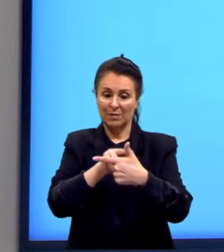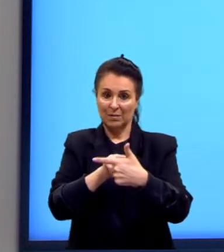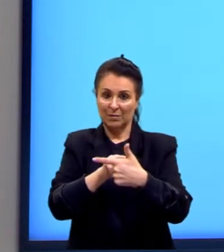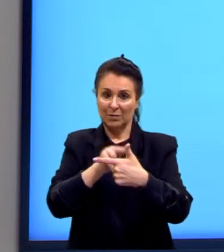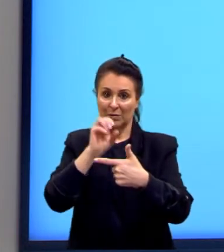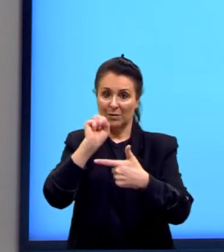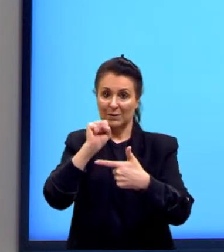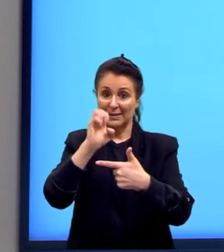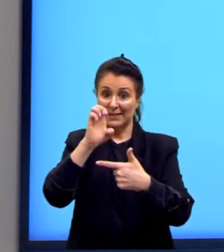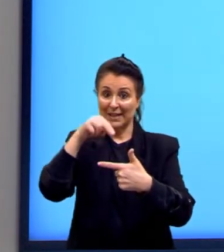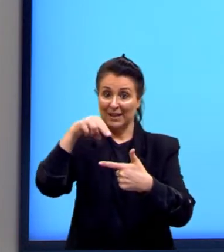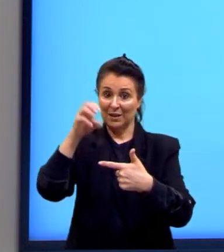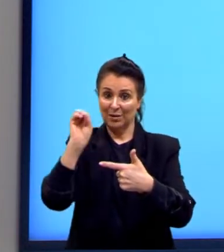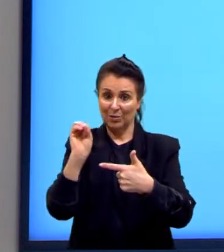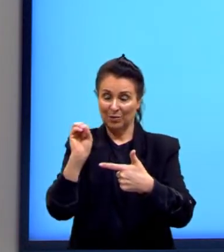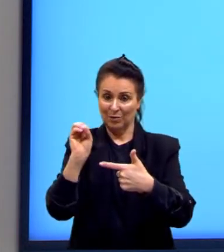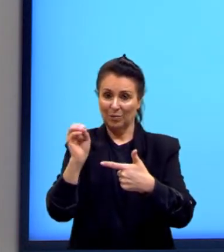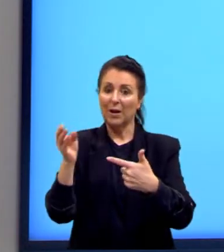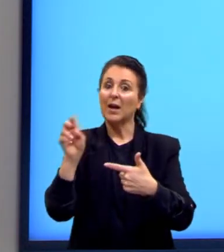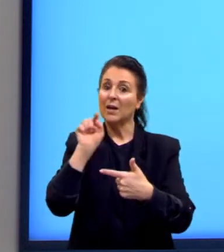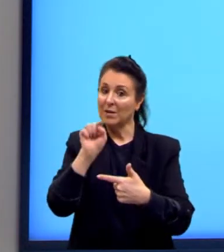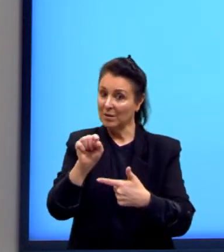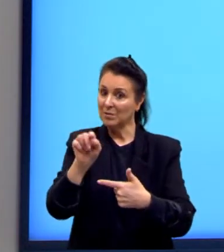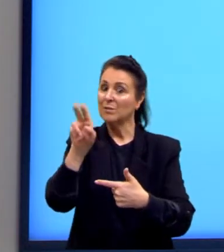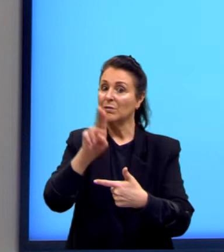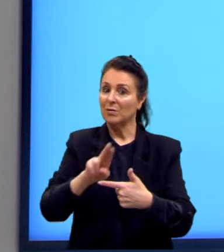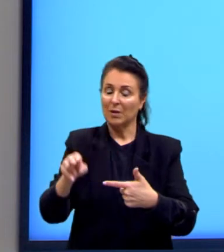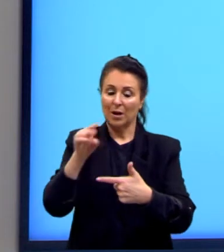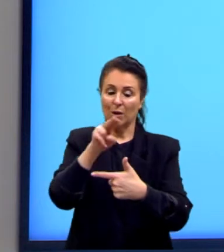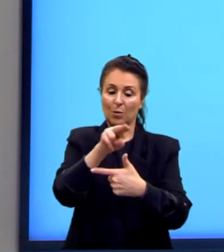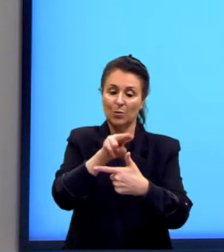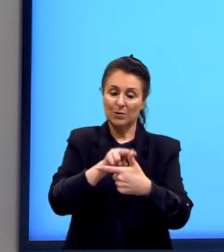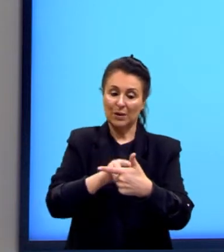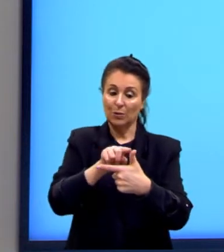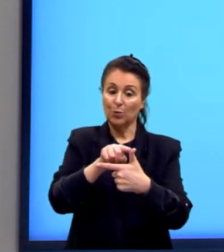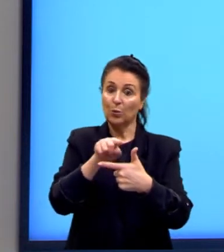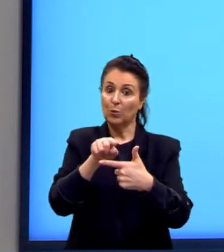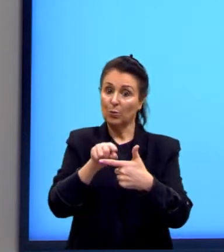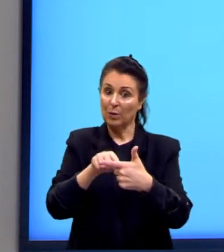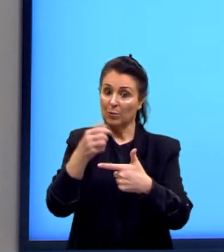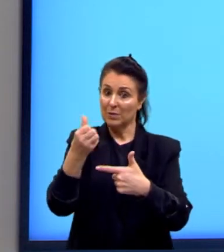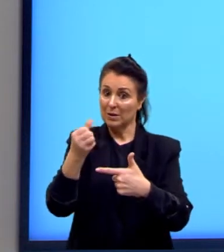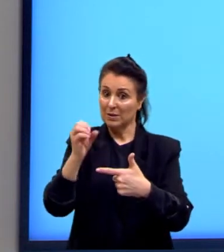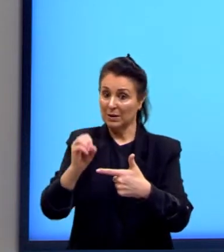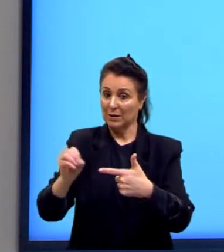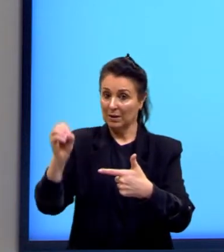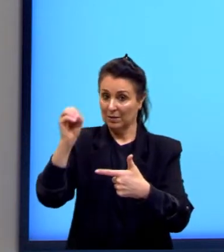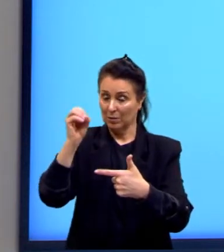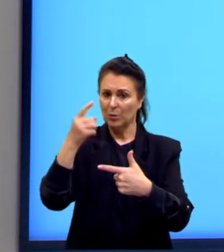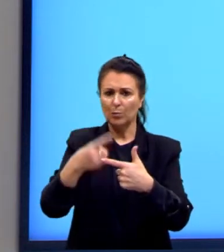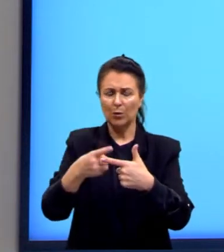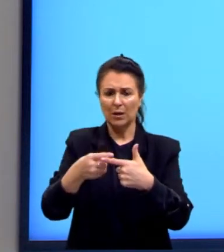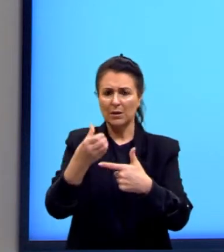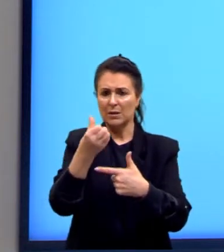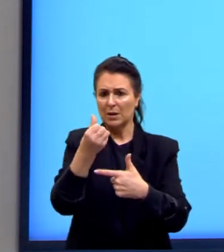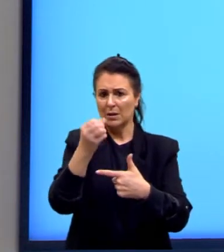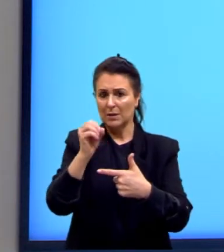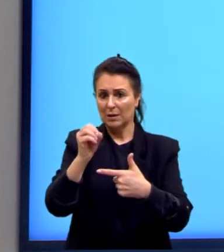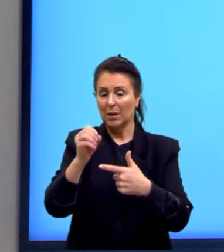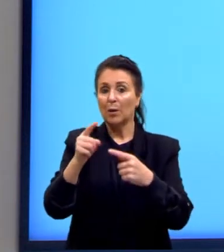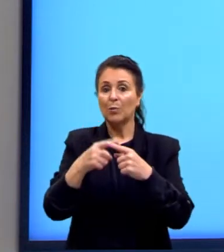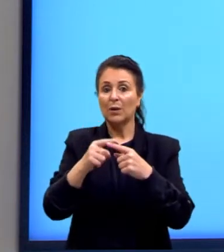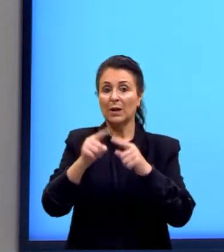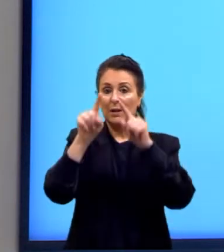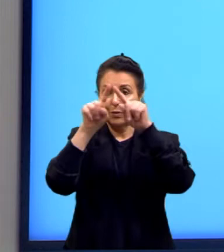razão que nós vamos utilizar. O seno do ângulo de 60 graus, aqui por que 60? Porque é um triângulo